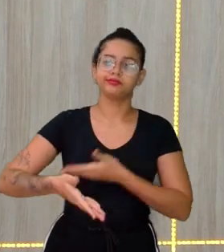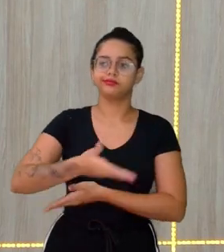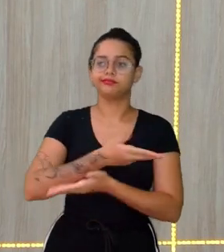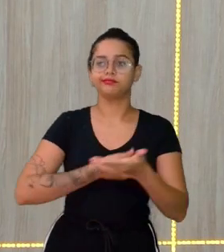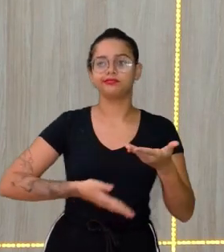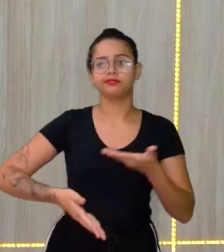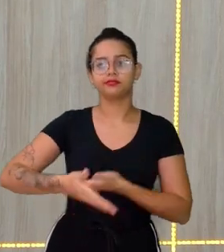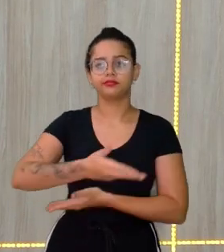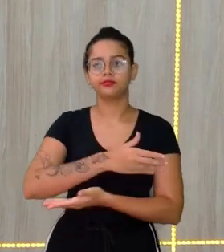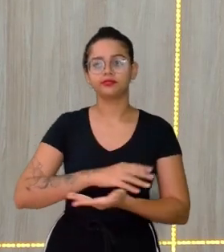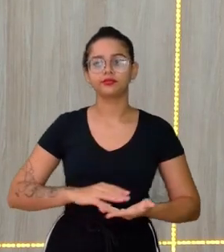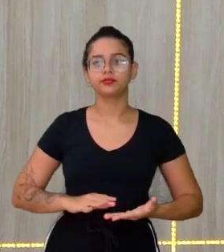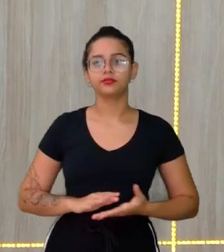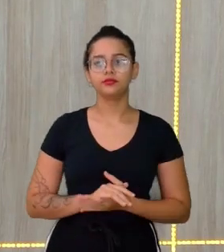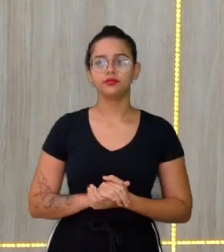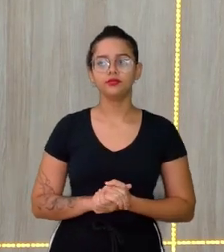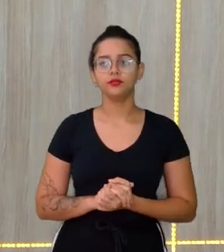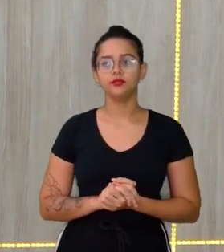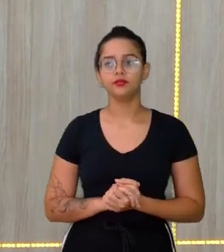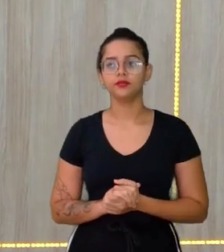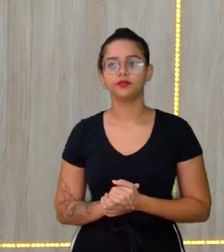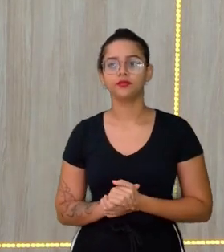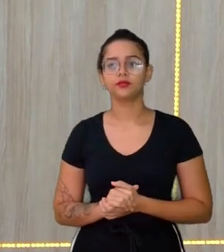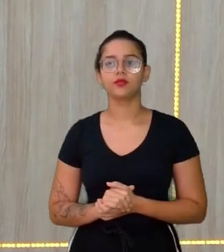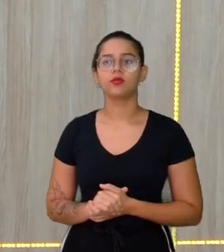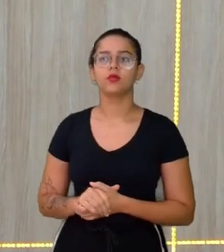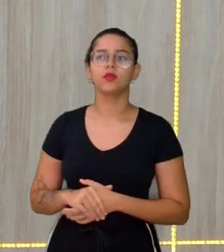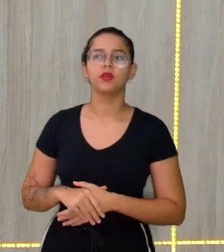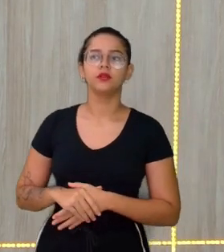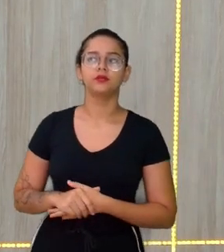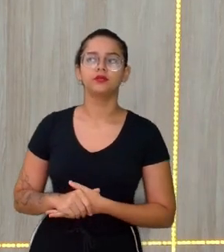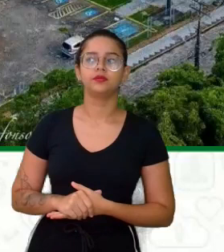Com outras pessoas Além inseridas Olha aí